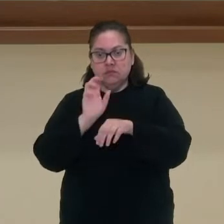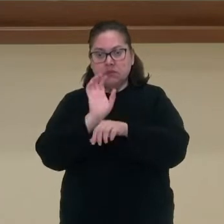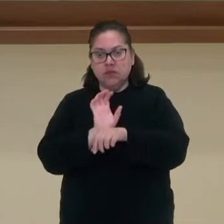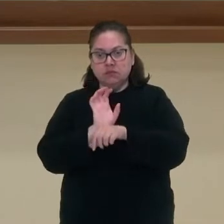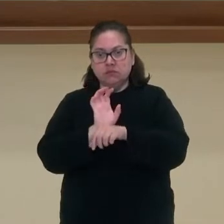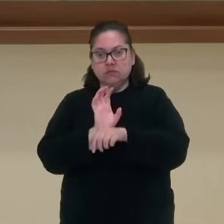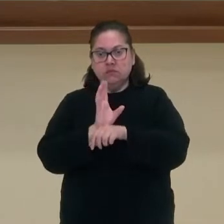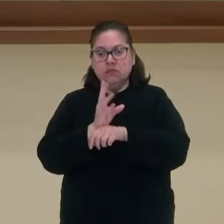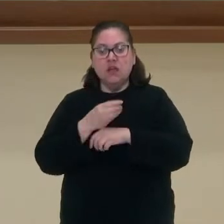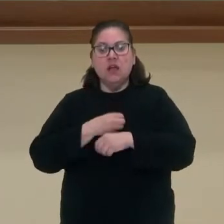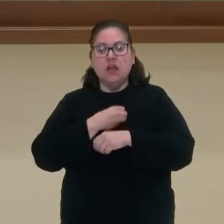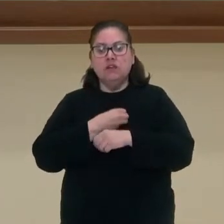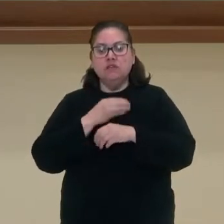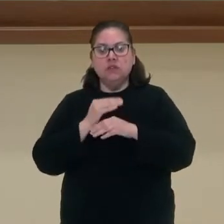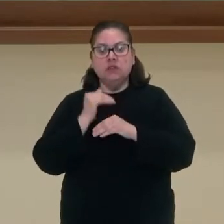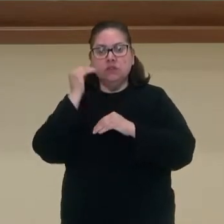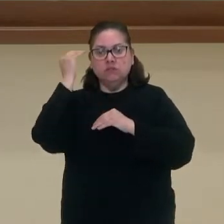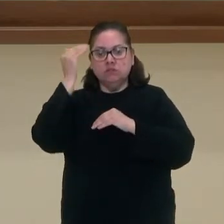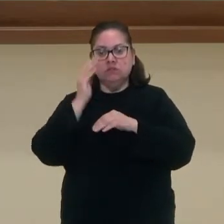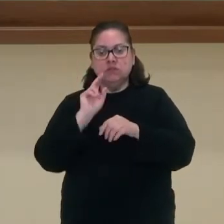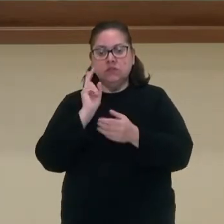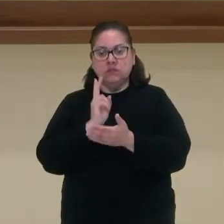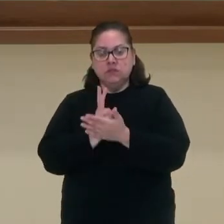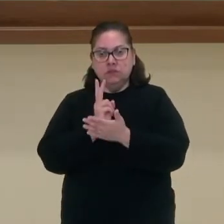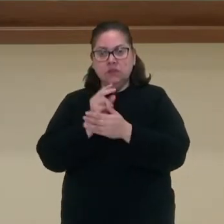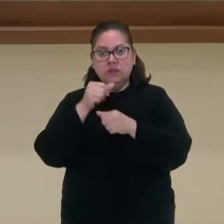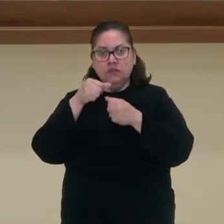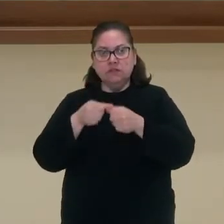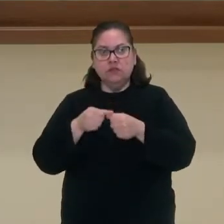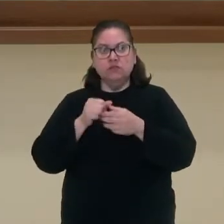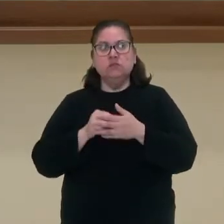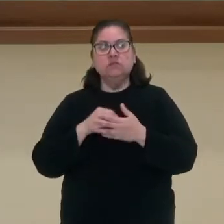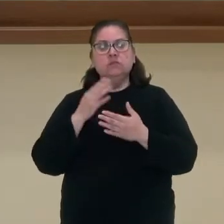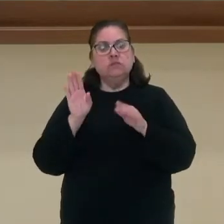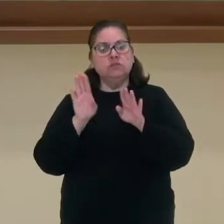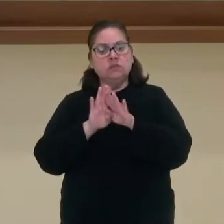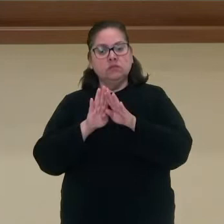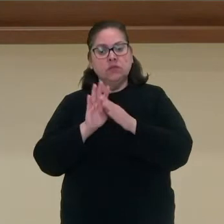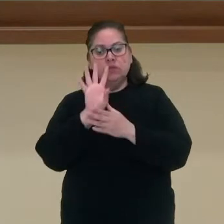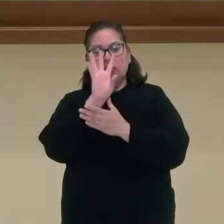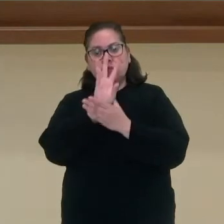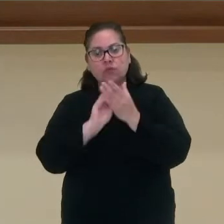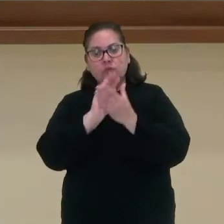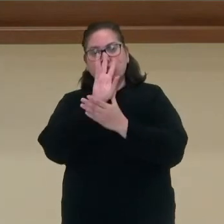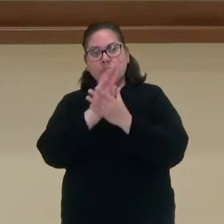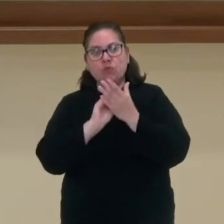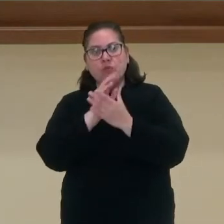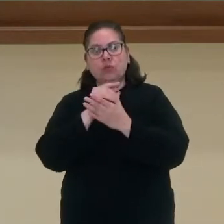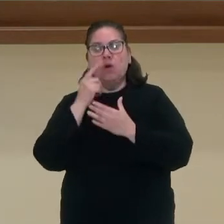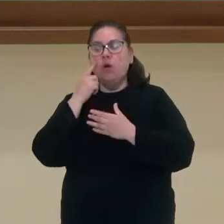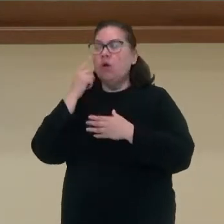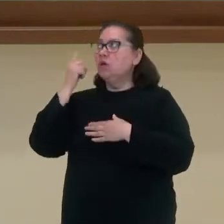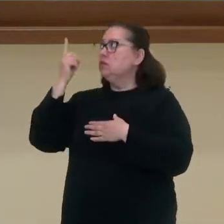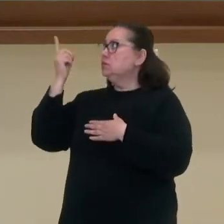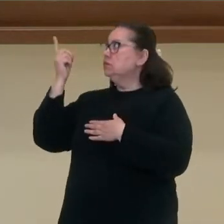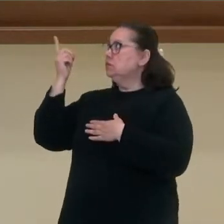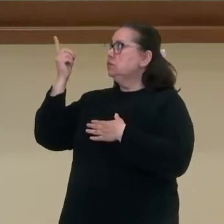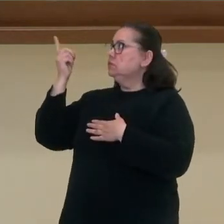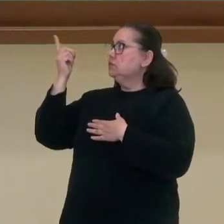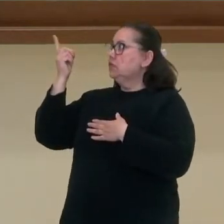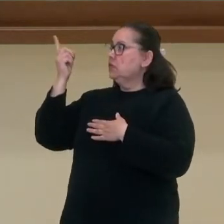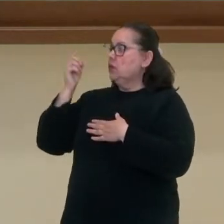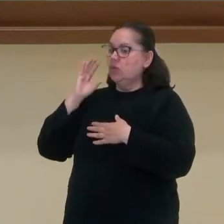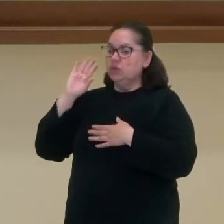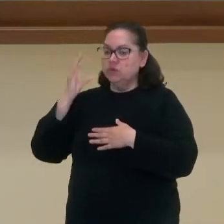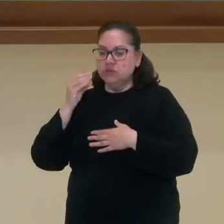Então a vida adulta deles vão ficar sempre fixos. E eles são filtradores, né? Então, olha, observe na imagem aqui, o